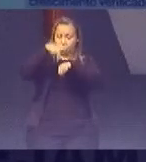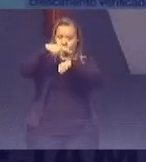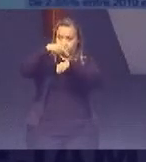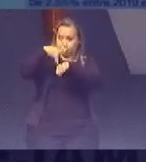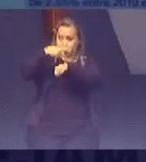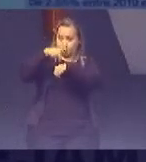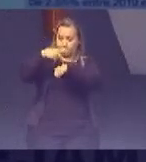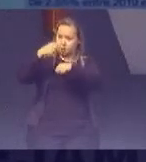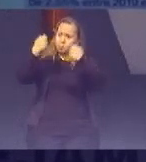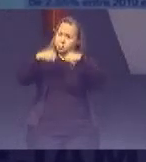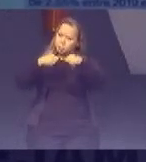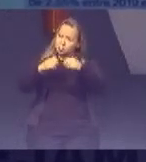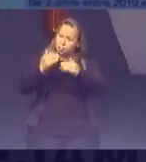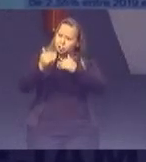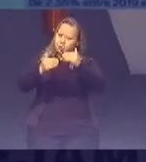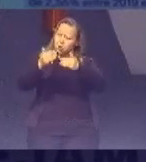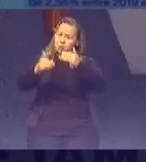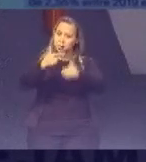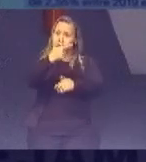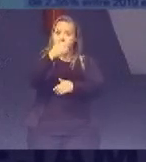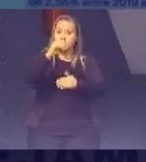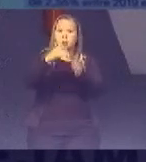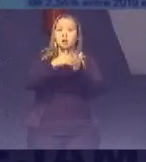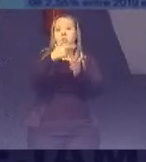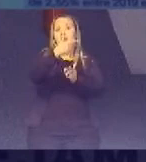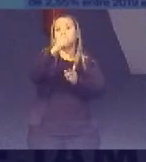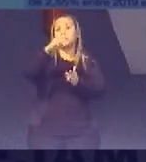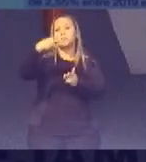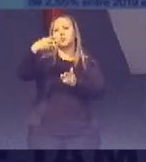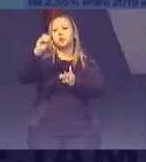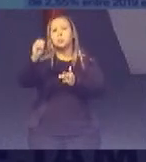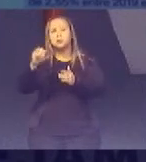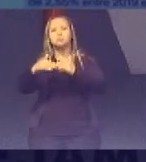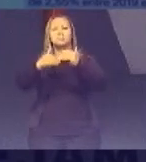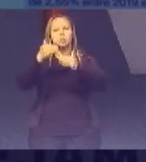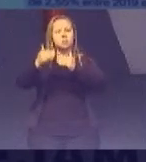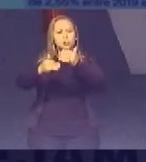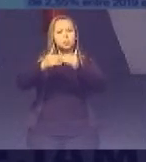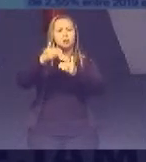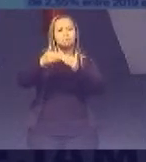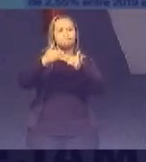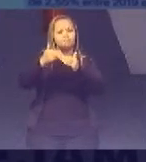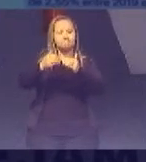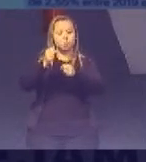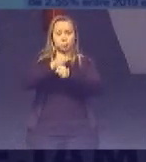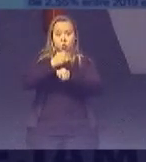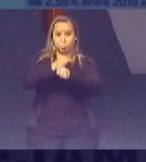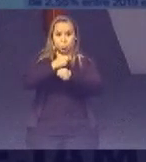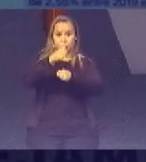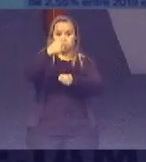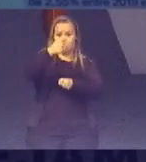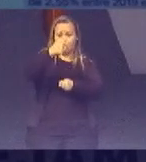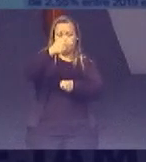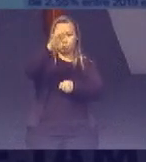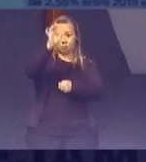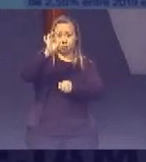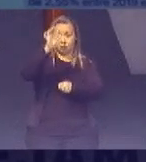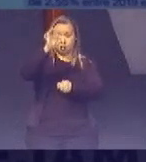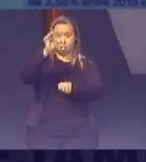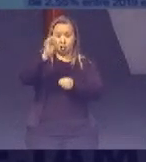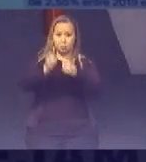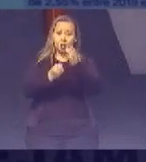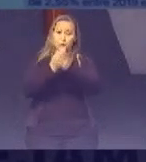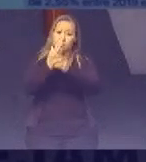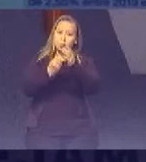Devem crescer Até 2030 Ter um crescimento anual De 7% Do produto interno bruto Nos países